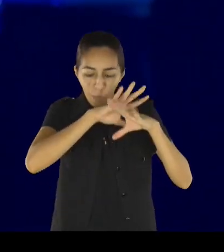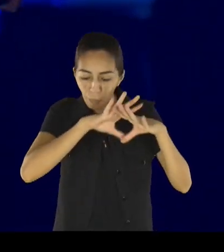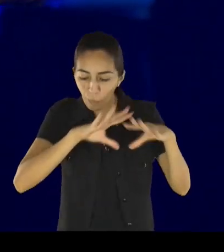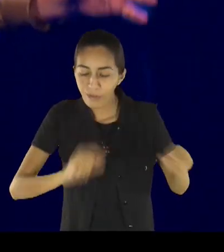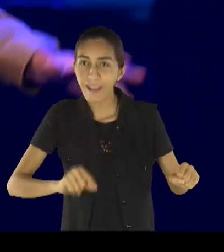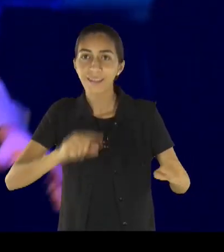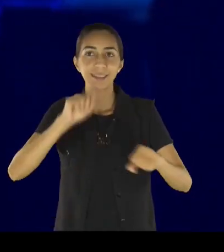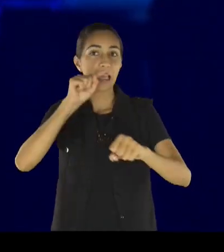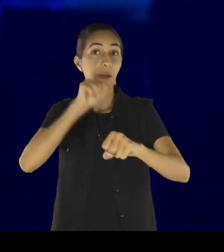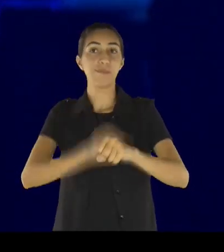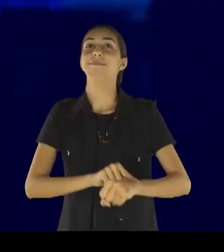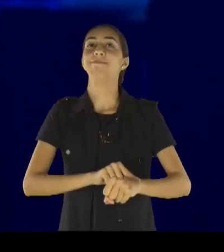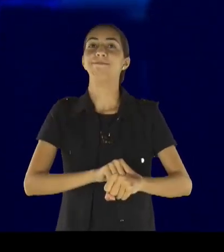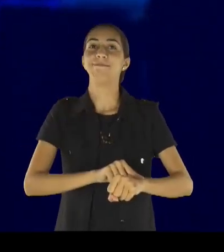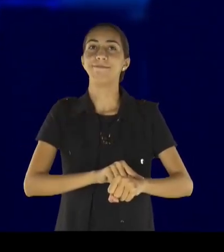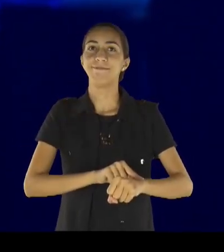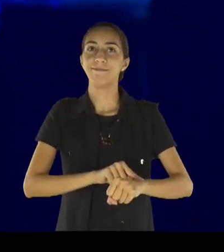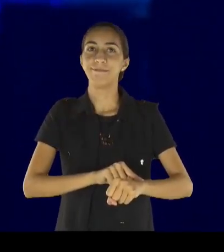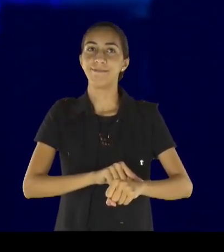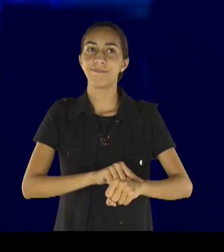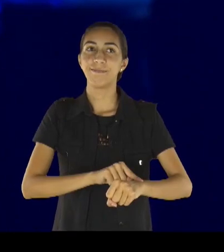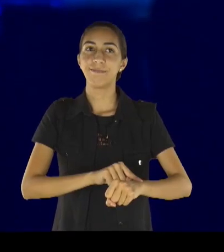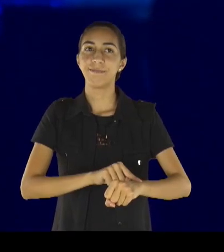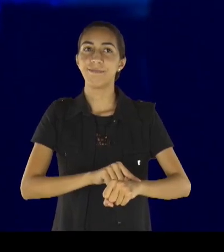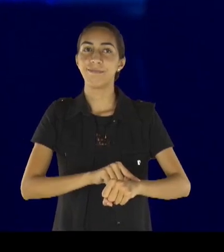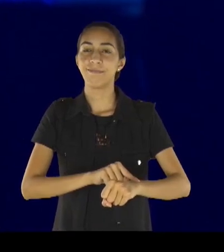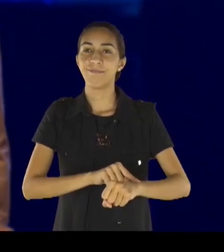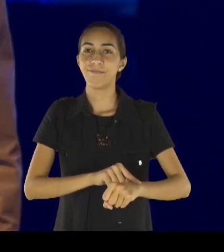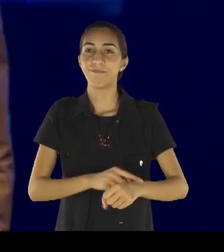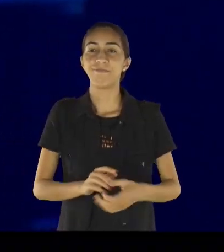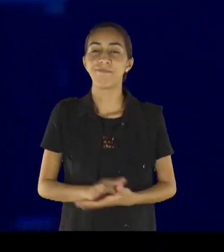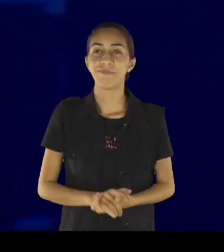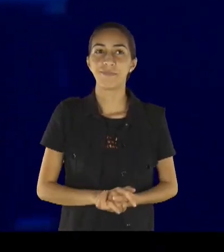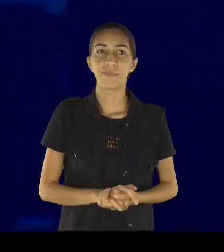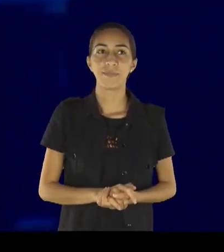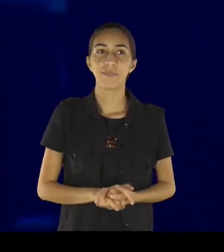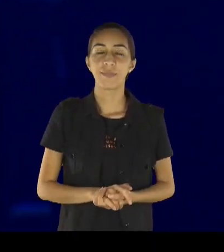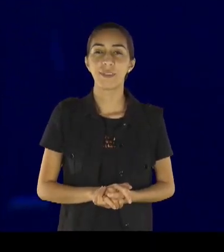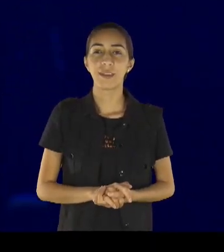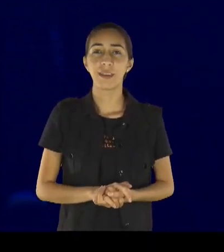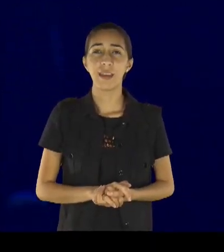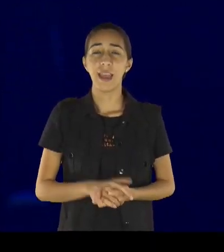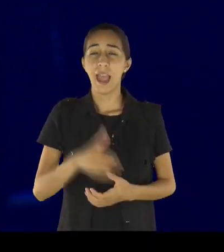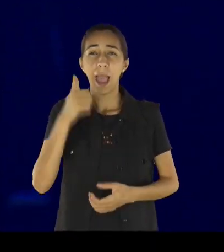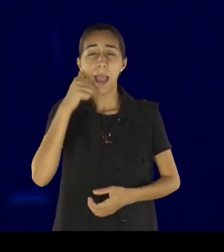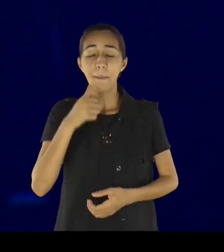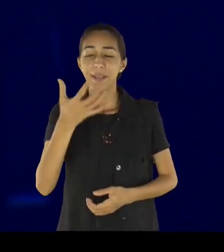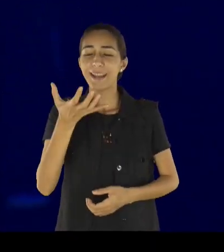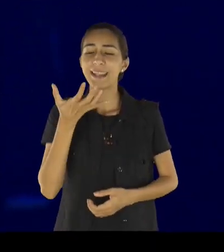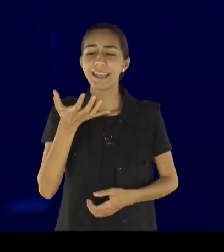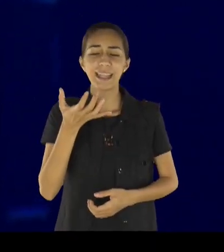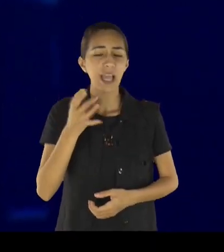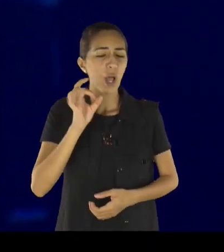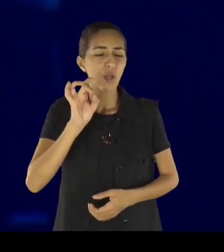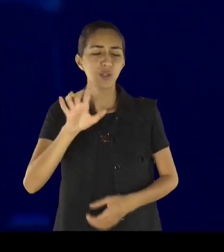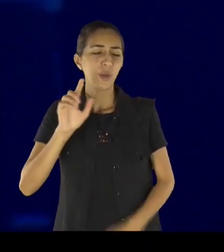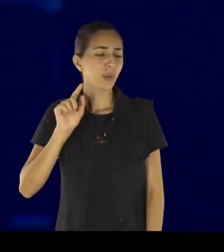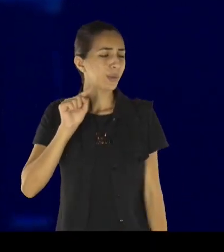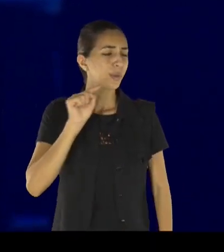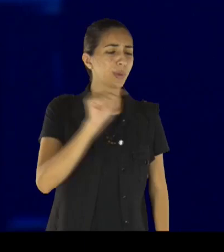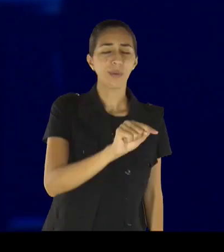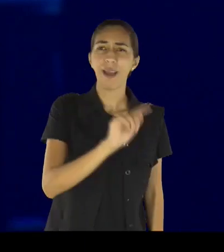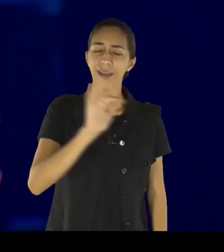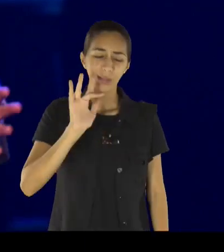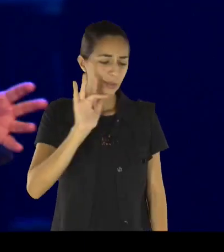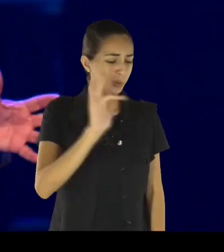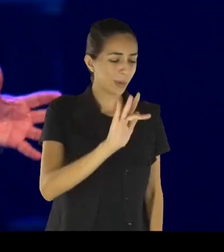eu acho que é a última coisa, que eu vou fazer, e aquela mulher, estava desesperada, falou, eu preciso tocar, só nas vestes de Jesus, se eu tocar nas vestes de Jesus, eu vou ser curado,